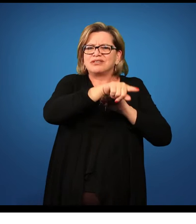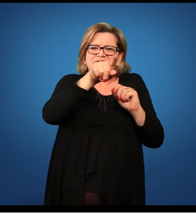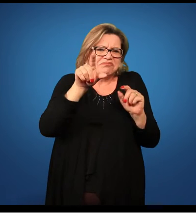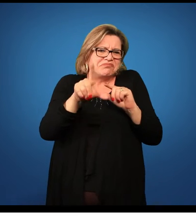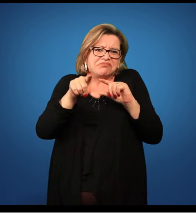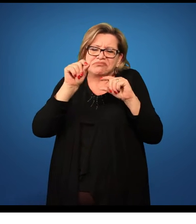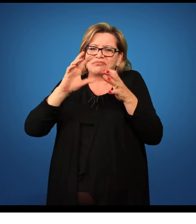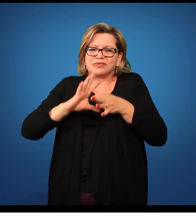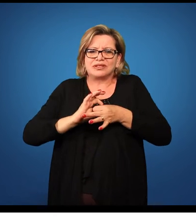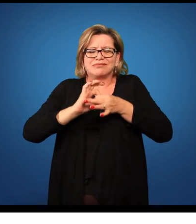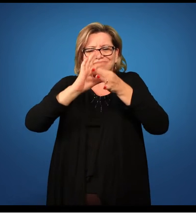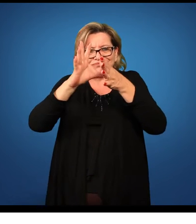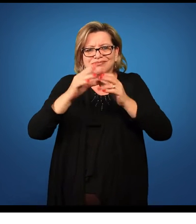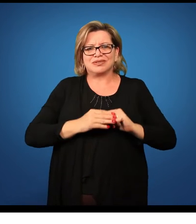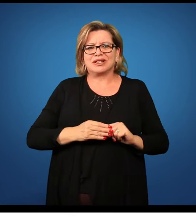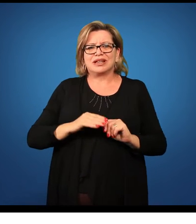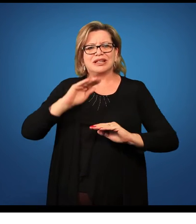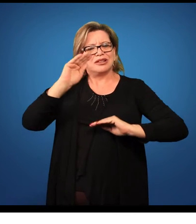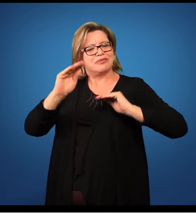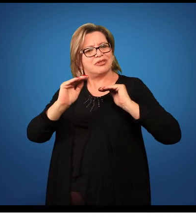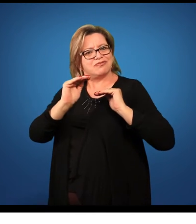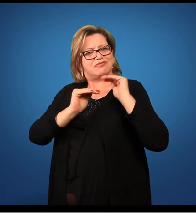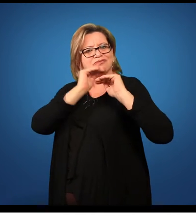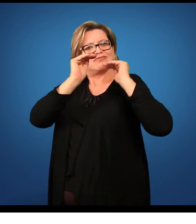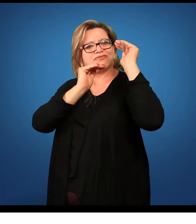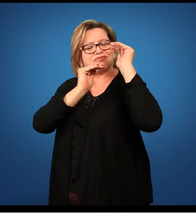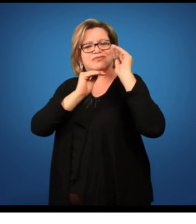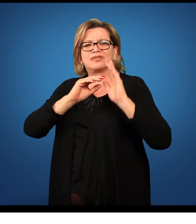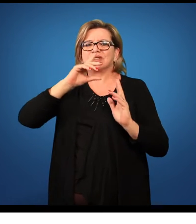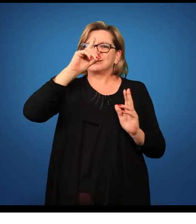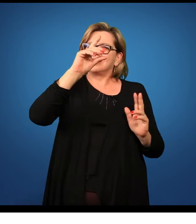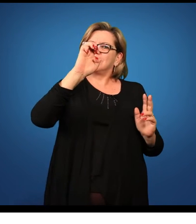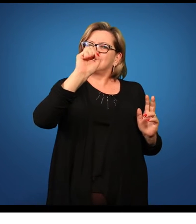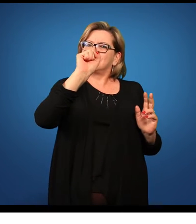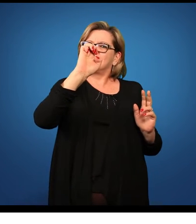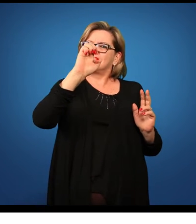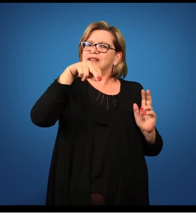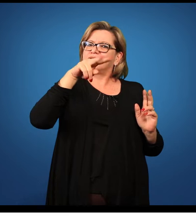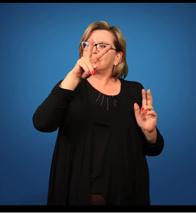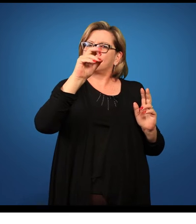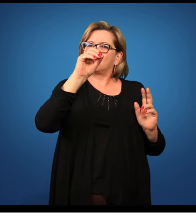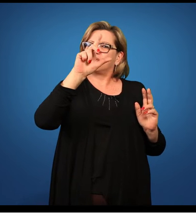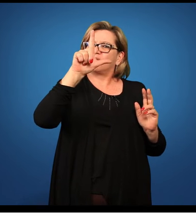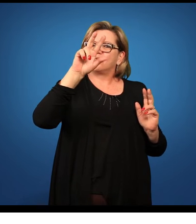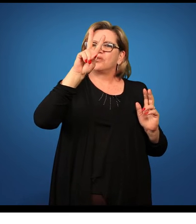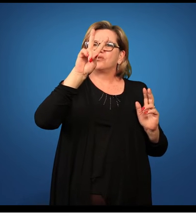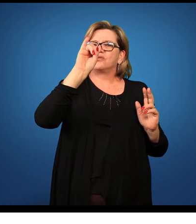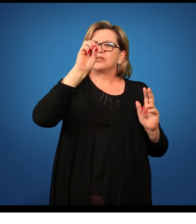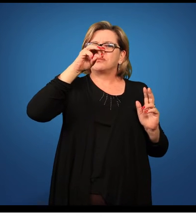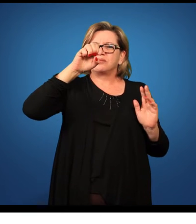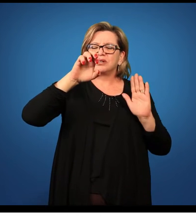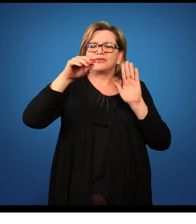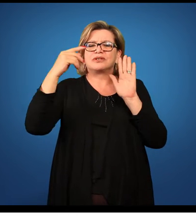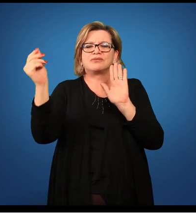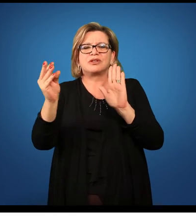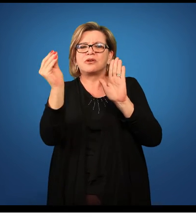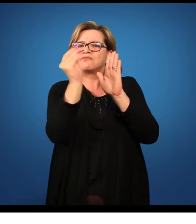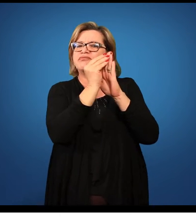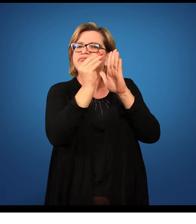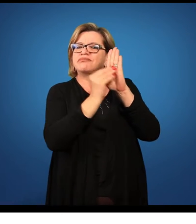cada um. Depois vem o desenvolvimento. No desenvolvimento, vocês vão colocar os tópicos da aula que vocês vão trabalhar.